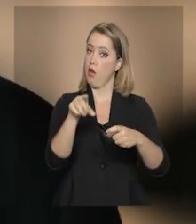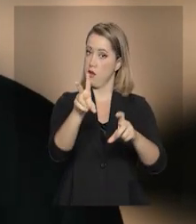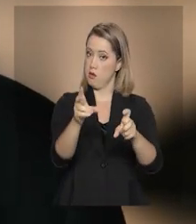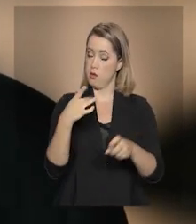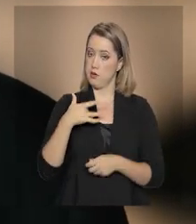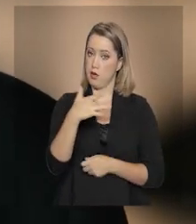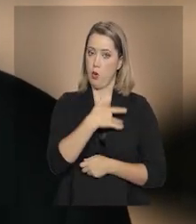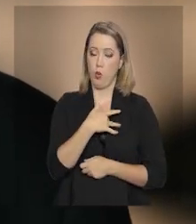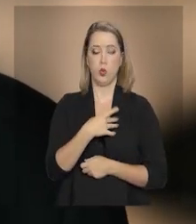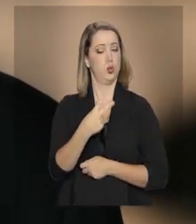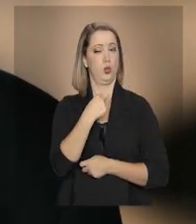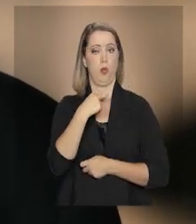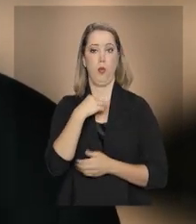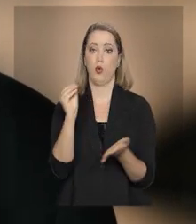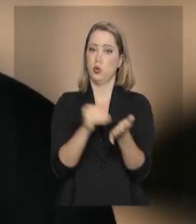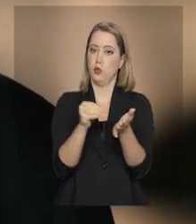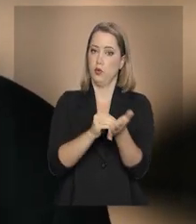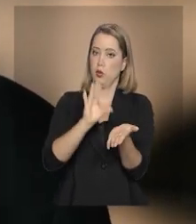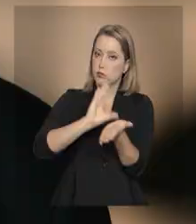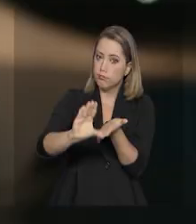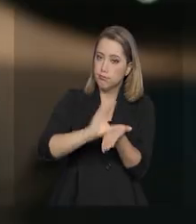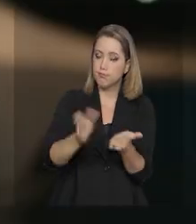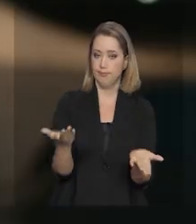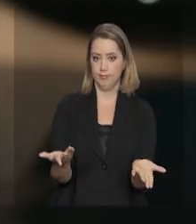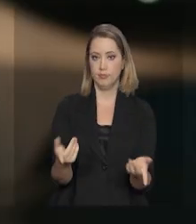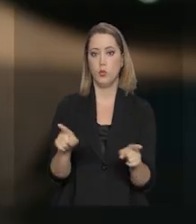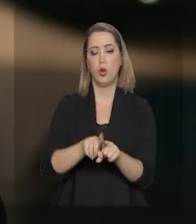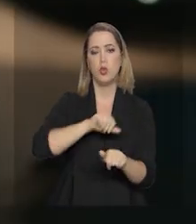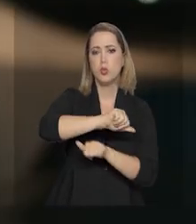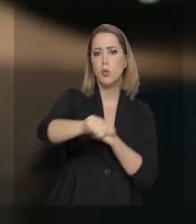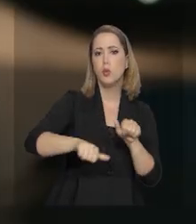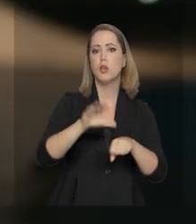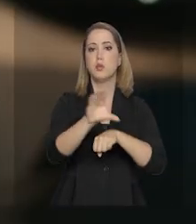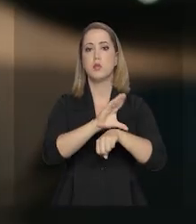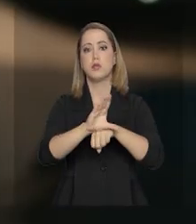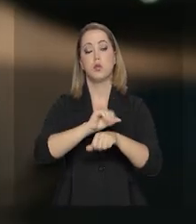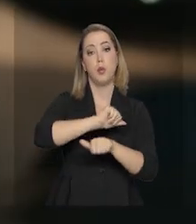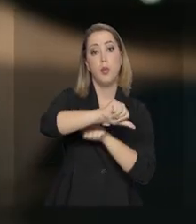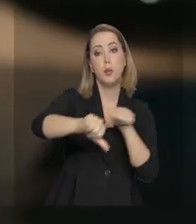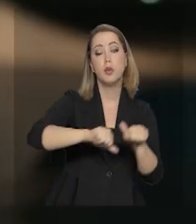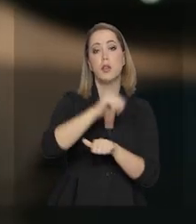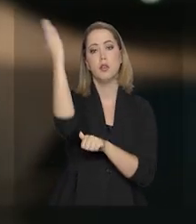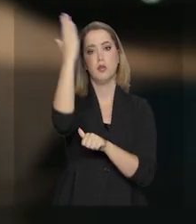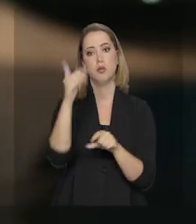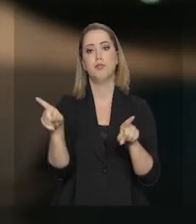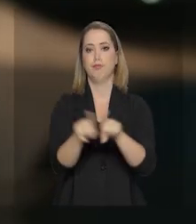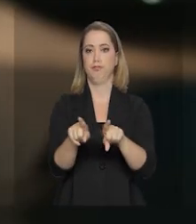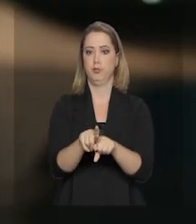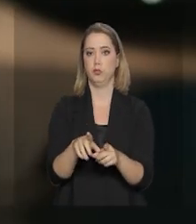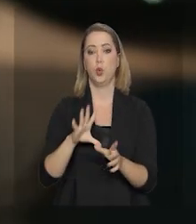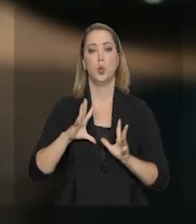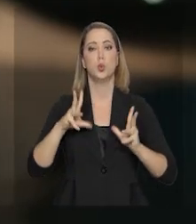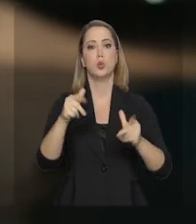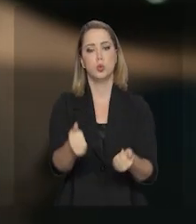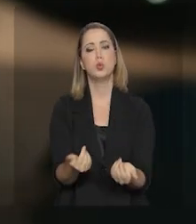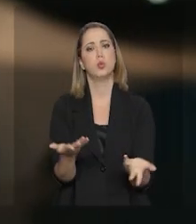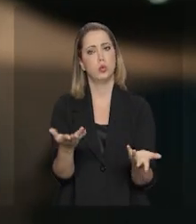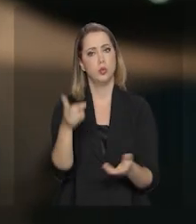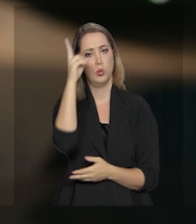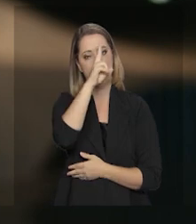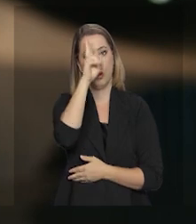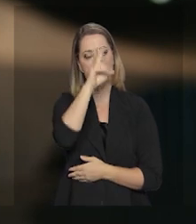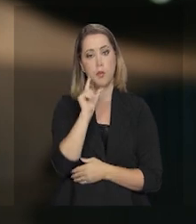a área para a qual não pouparei recursos. Mudamos a Constituição para mudar o Brasil. Tudo isso,